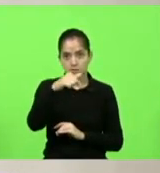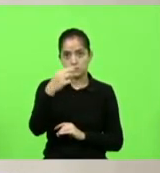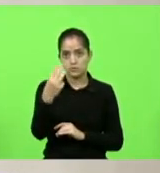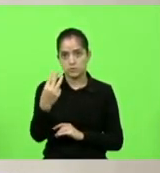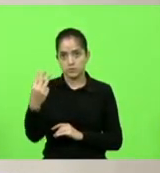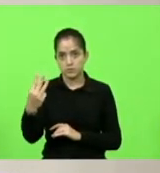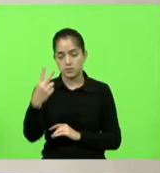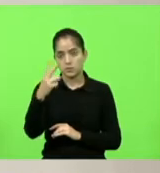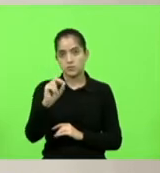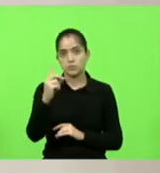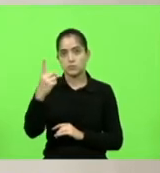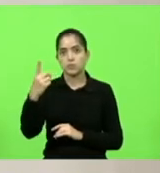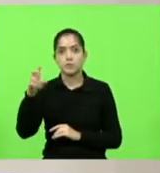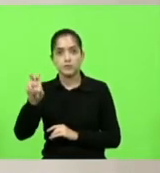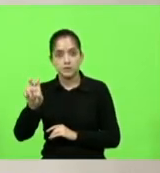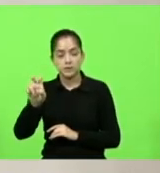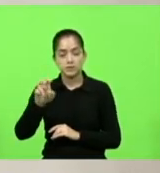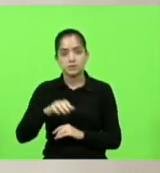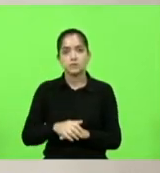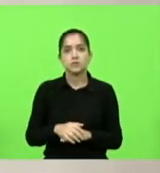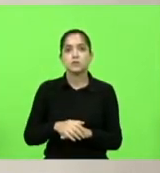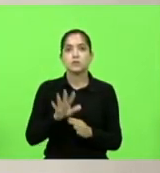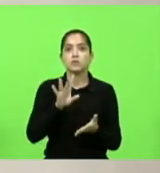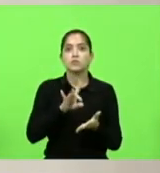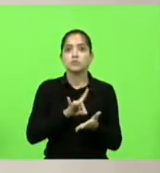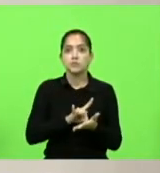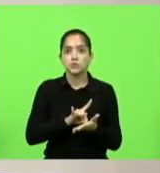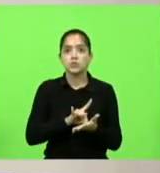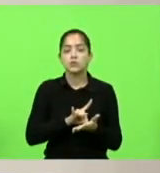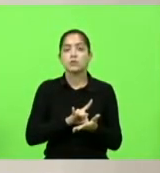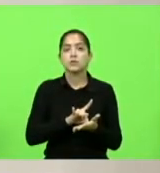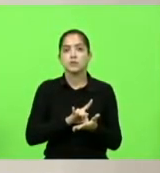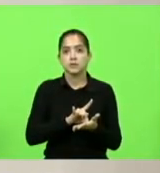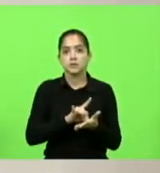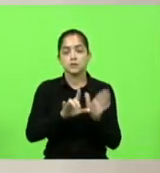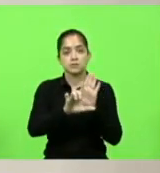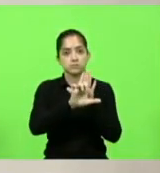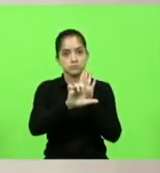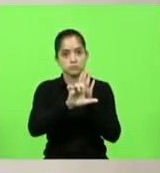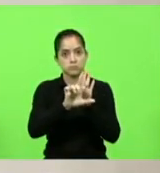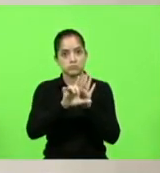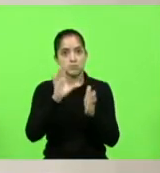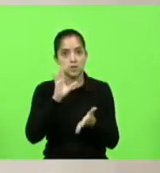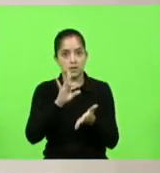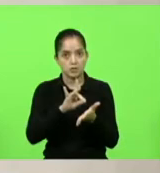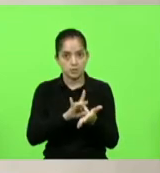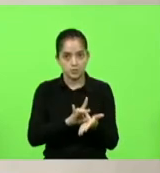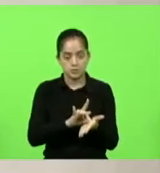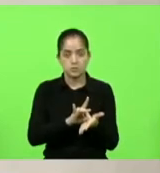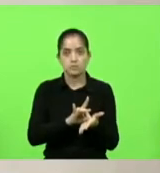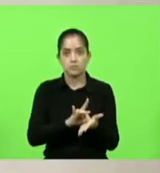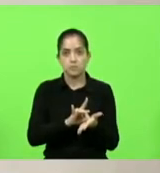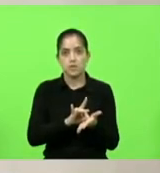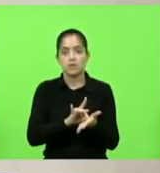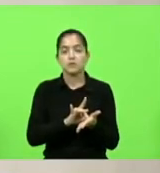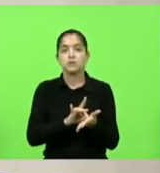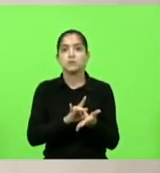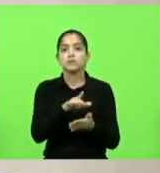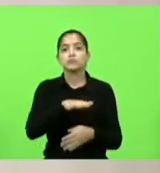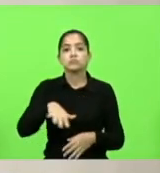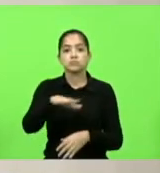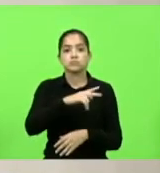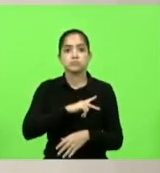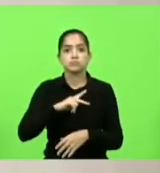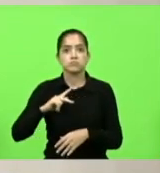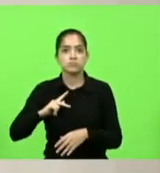que consolida as leis que dispõe sobre o reconhecimento de utilidade pública estadual